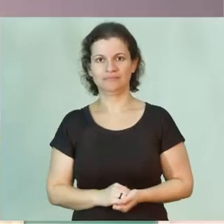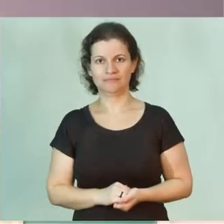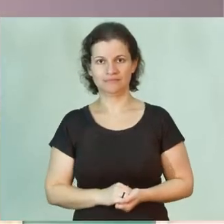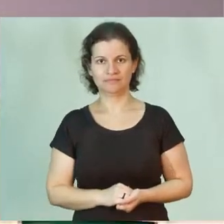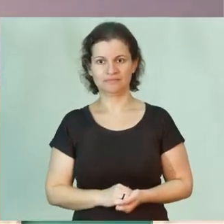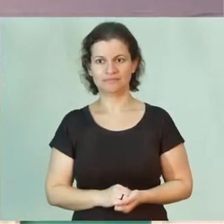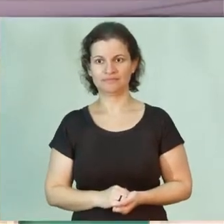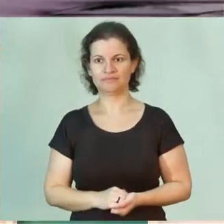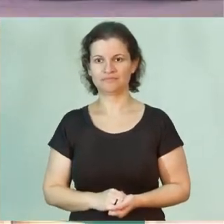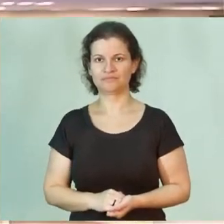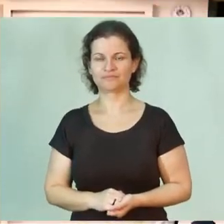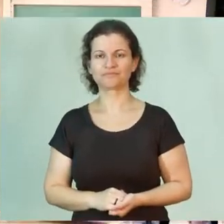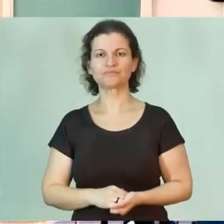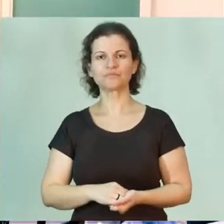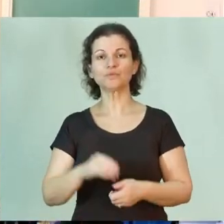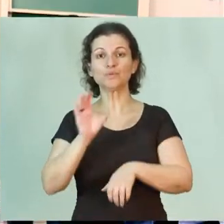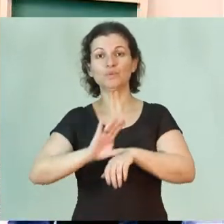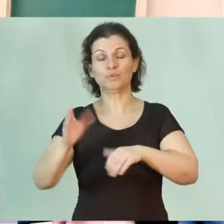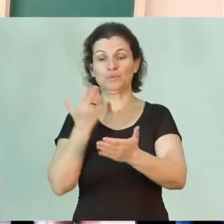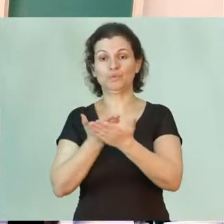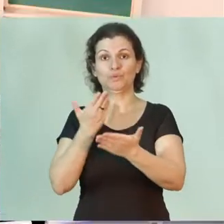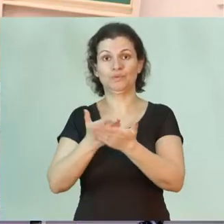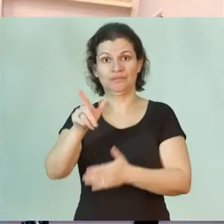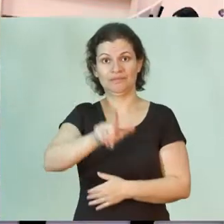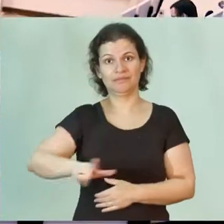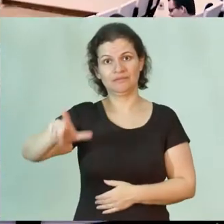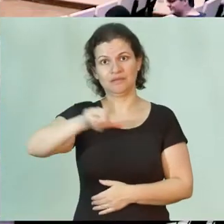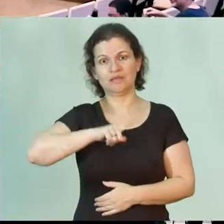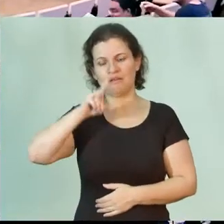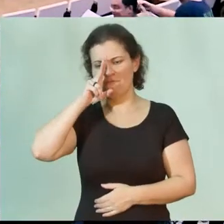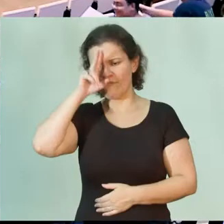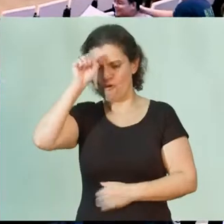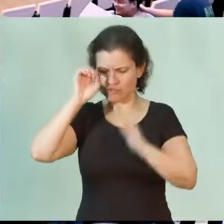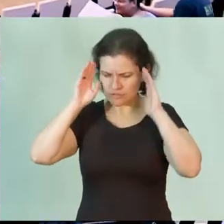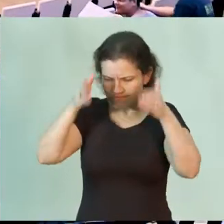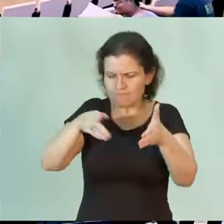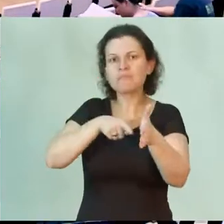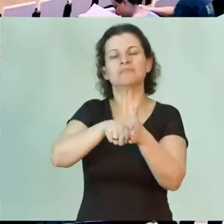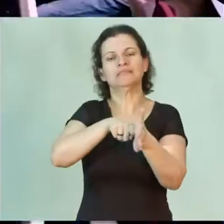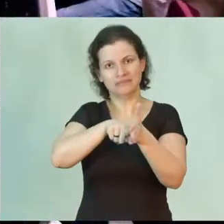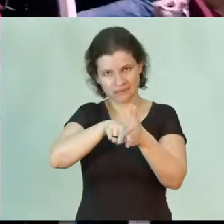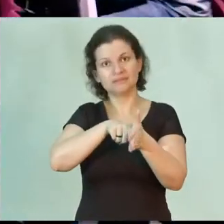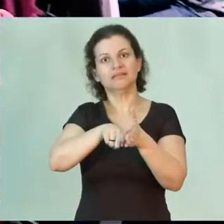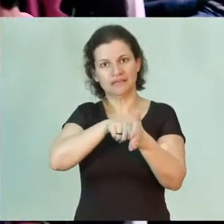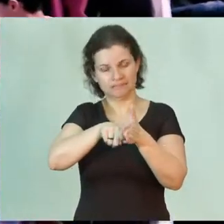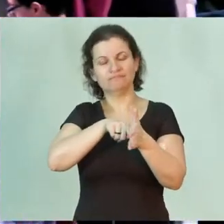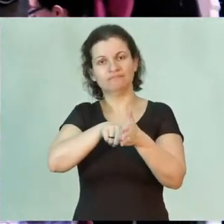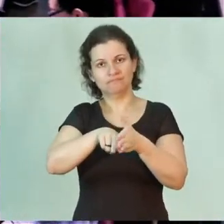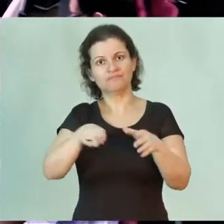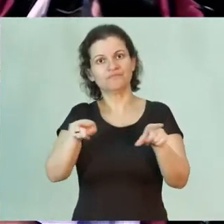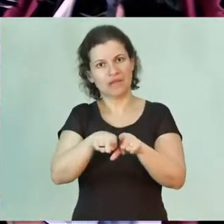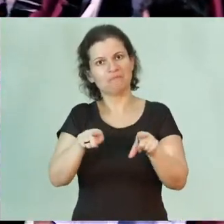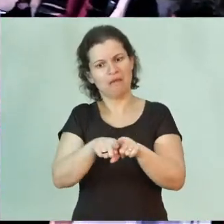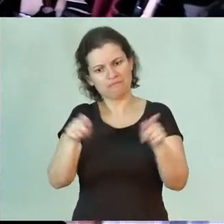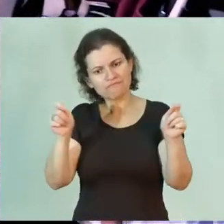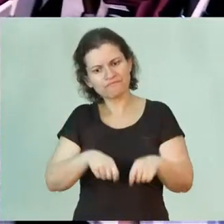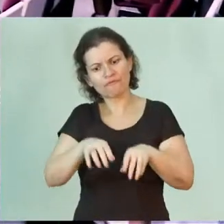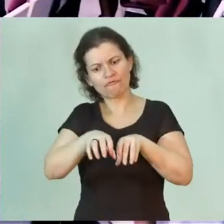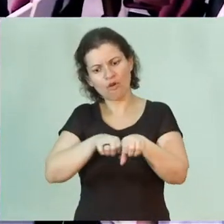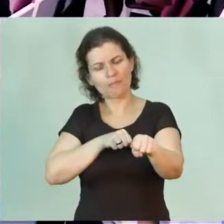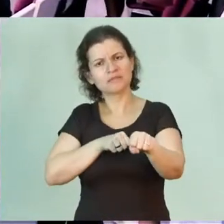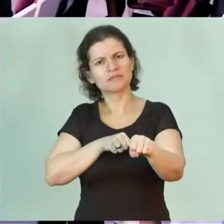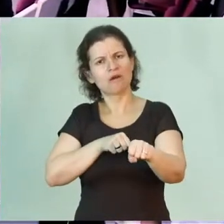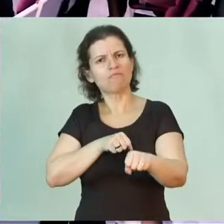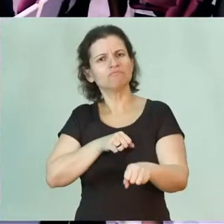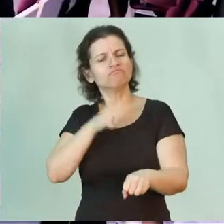O curso de estudos literários tem uma forte ênfase na pesquisa e ele permite uma formação